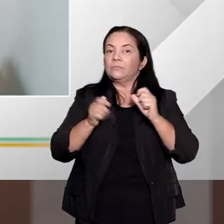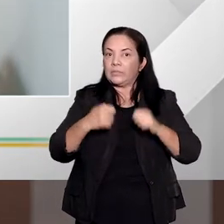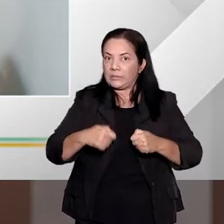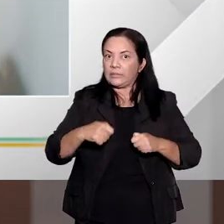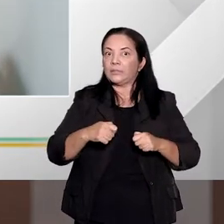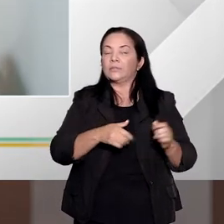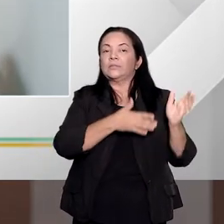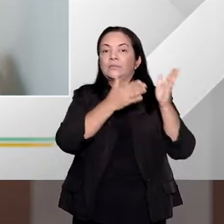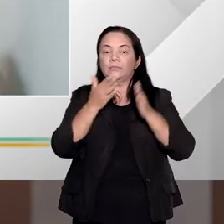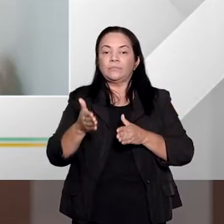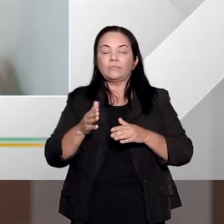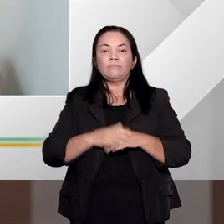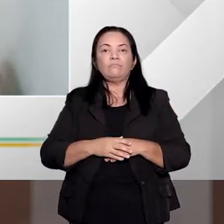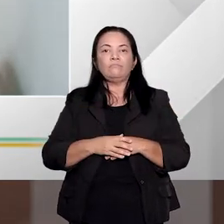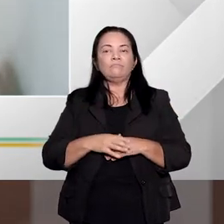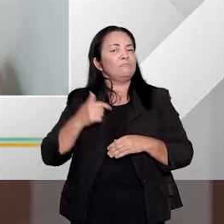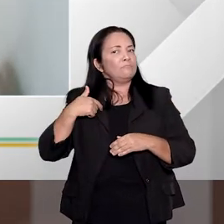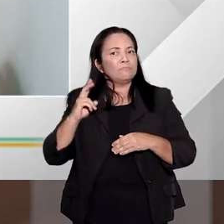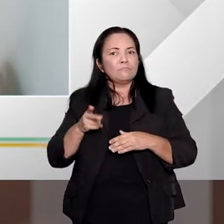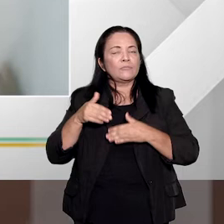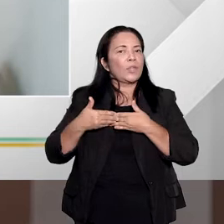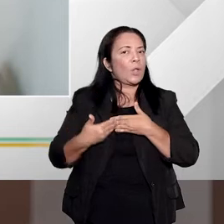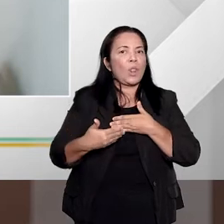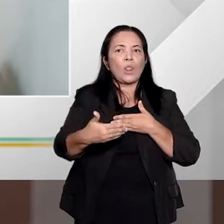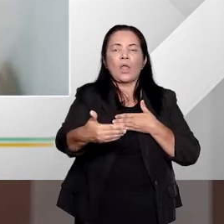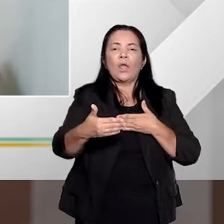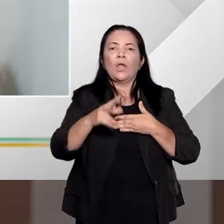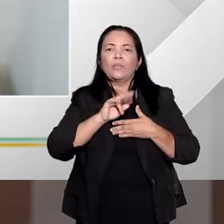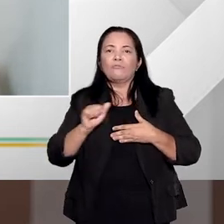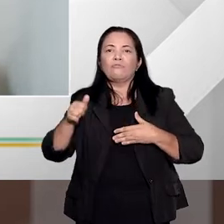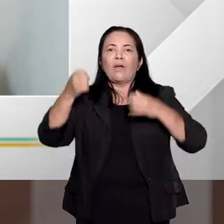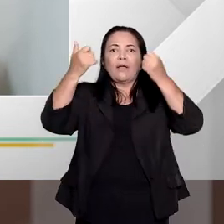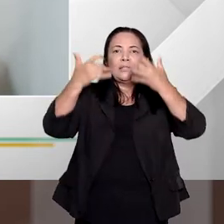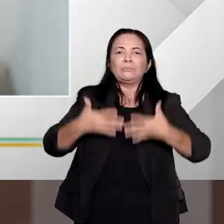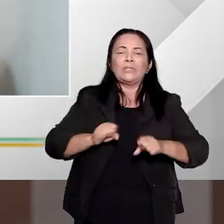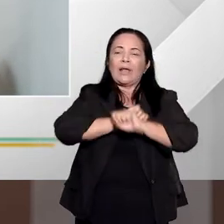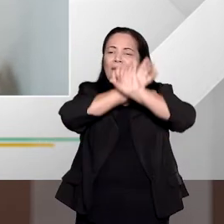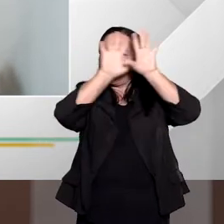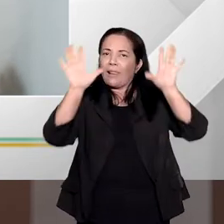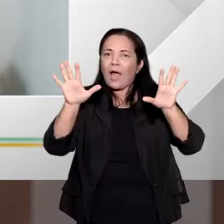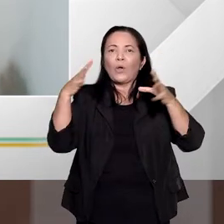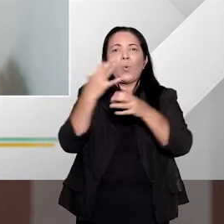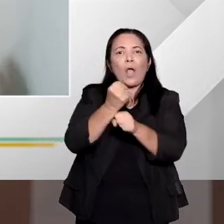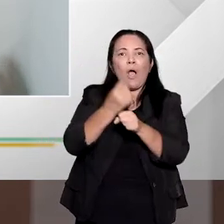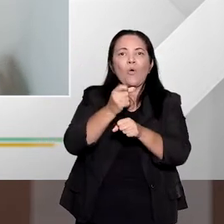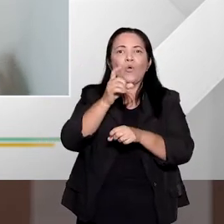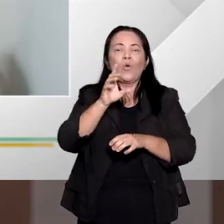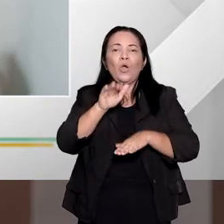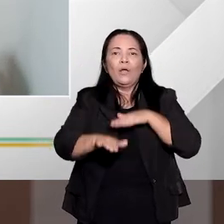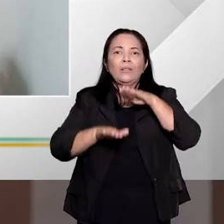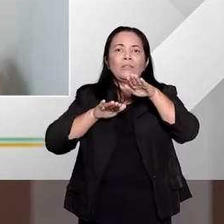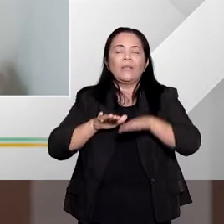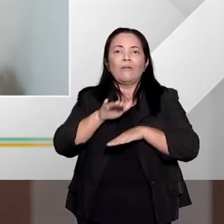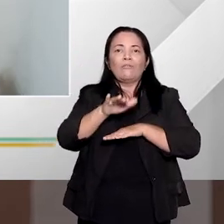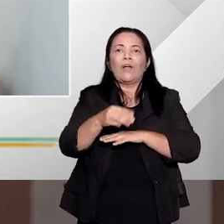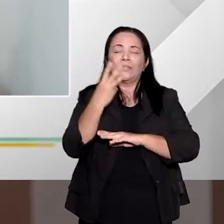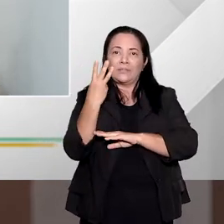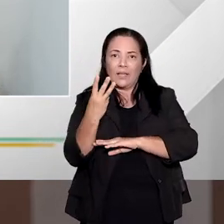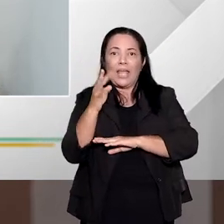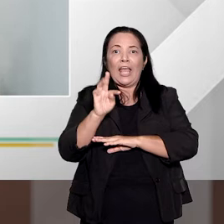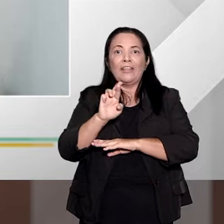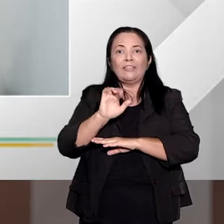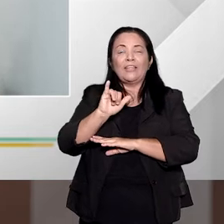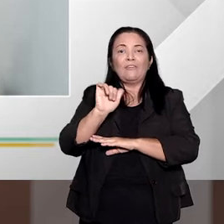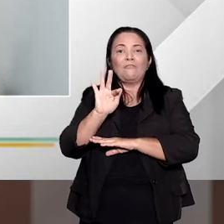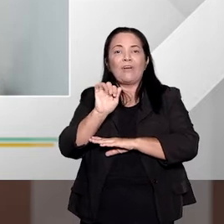E ao longo do nosso programa, com certeza, a gente vai esclarecer aí o sistema trifásico de cálculo, que o professor Nidal antecipou aí,